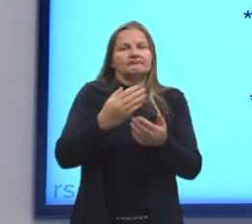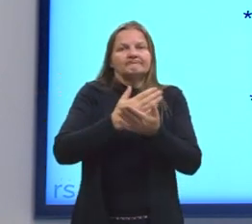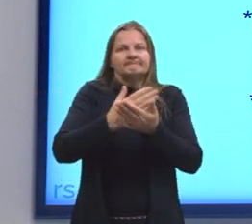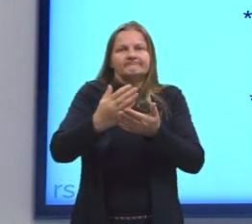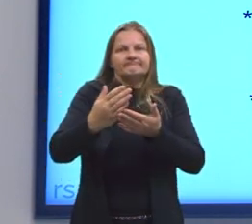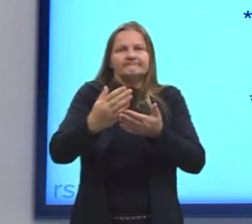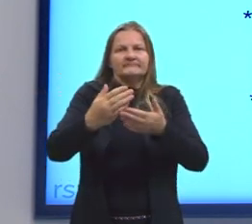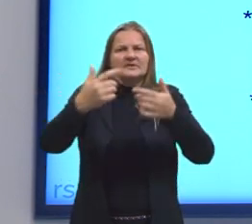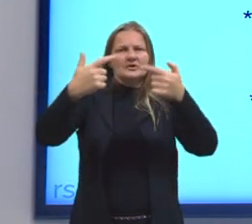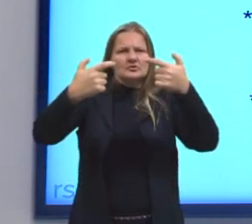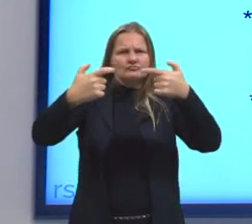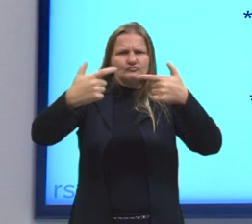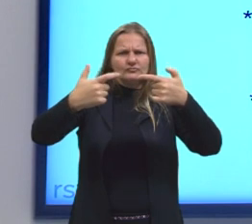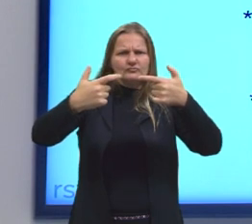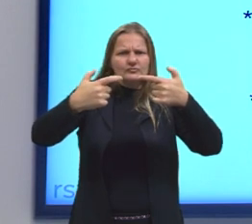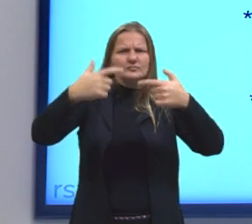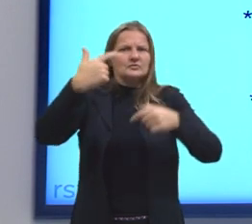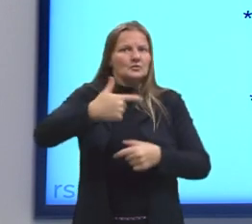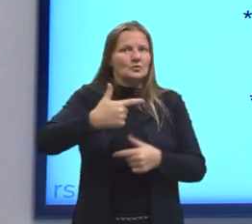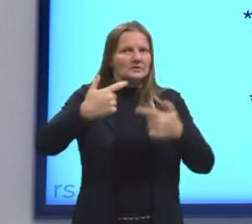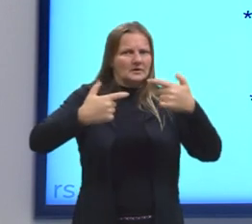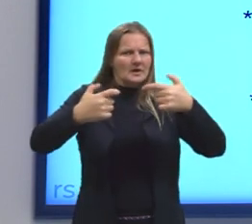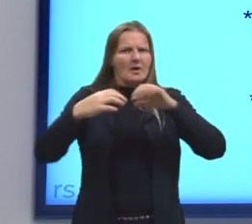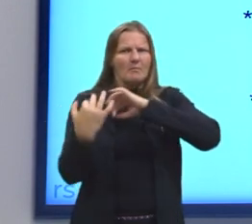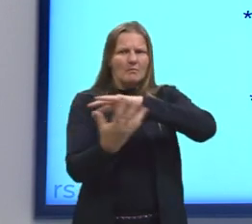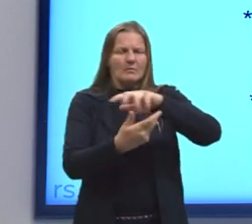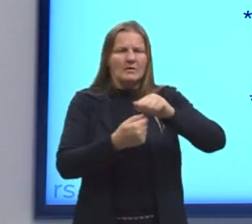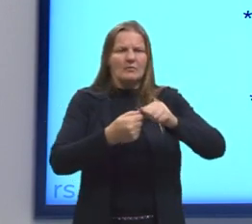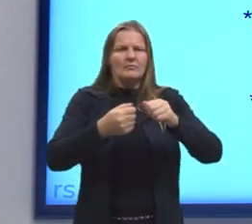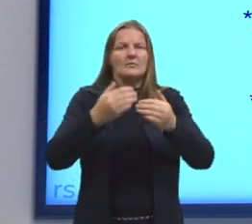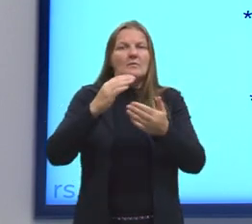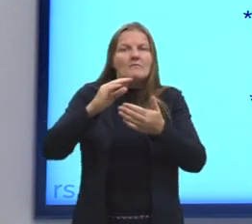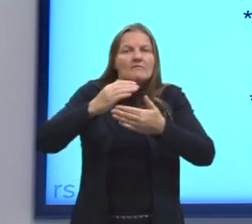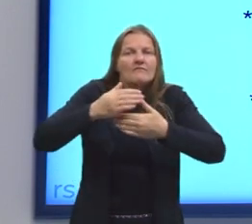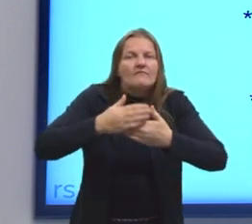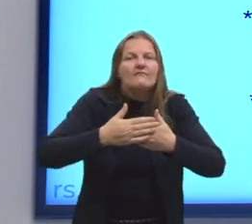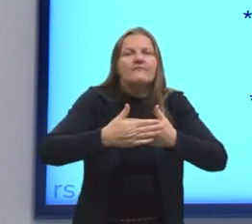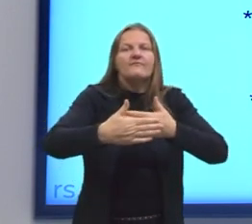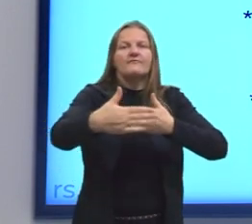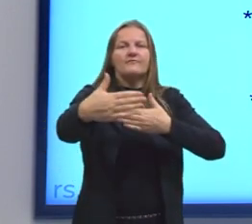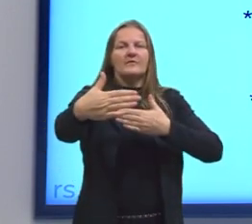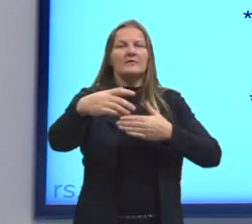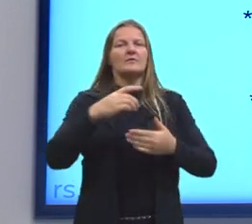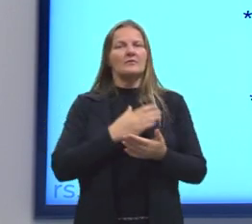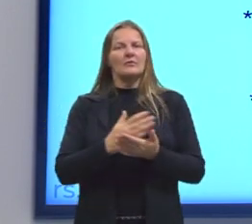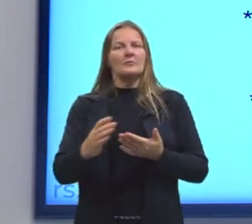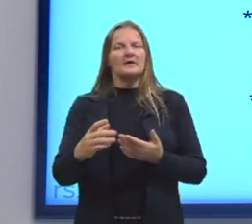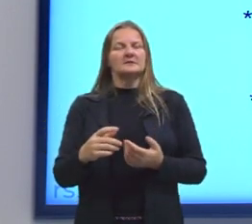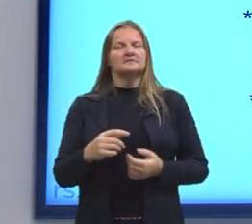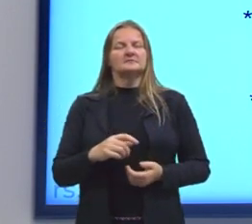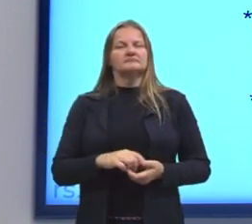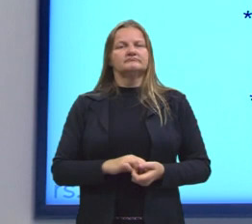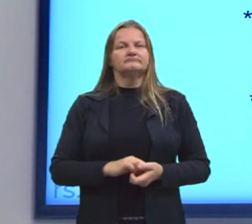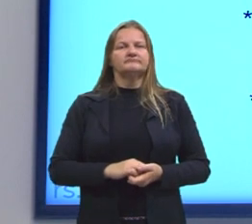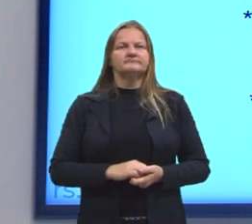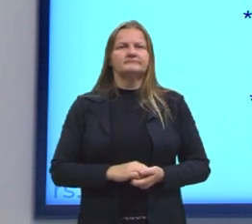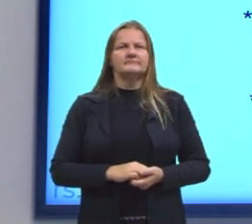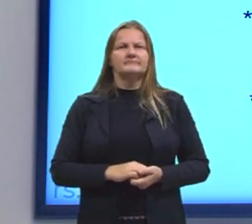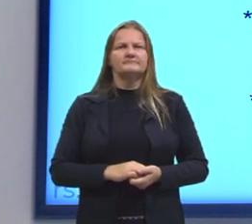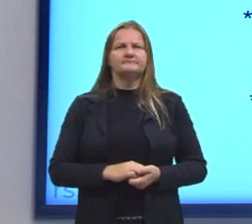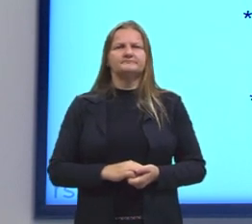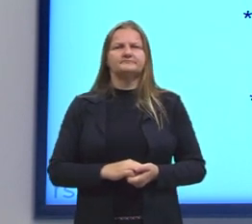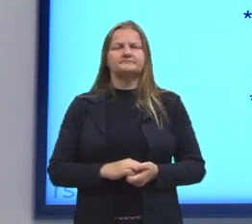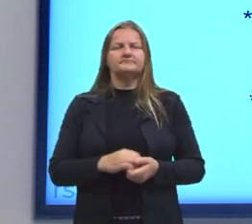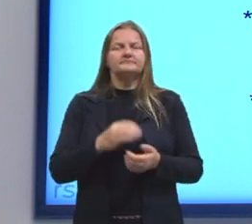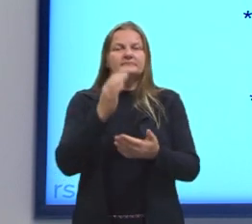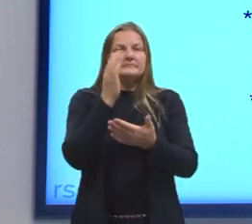reflexos da Segunda Guerra Mundial. Naquela perspectiva civilizatória, nós iríamos sumir do mapa. Então, começa a ser movimento entre